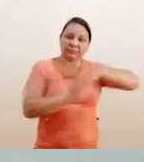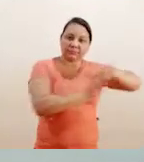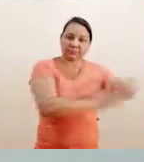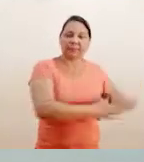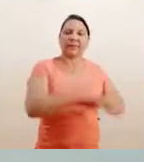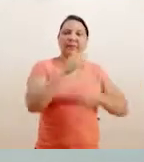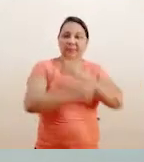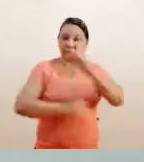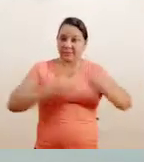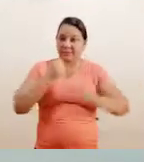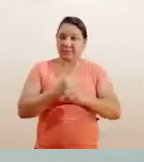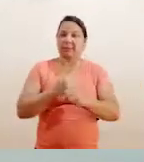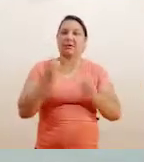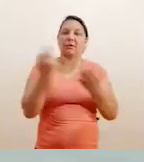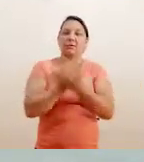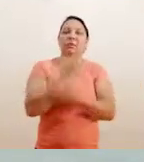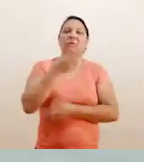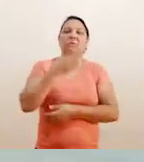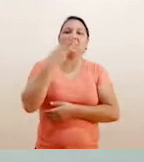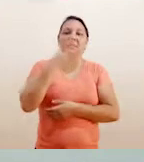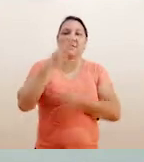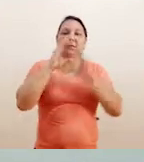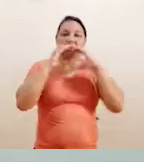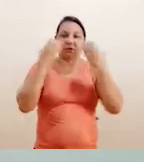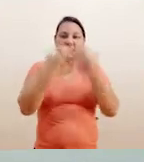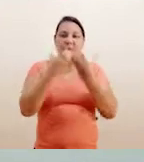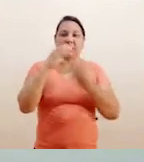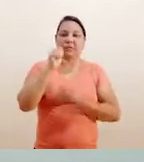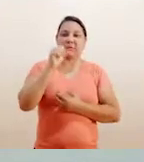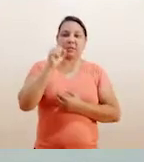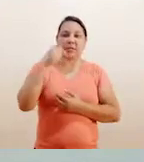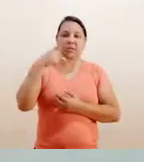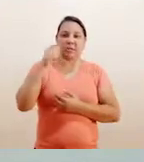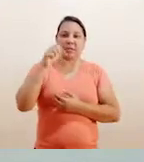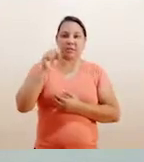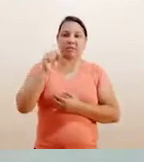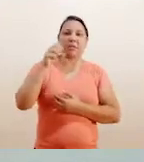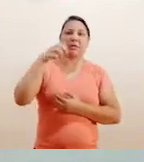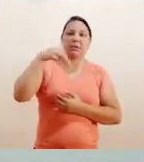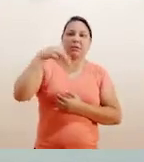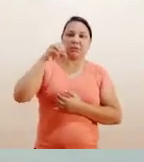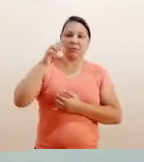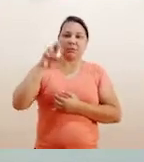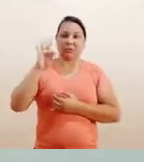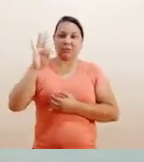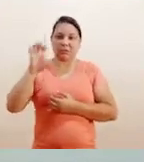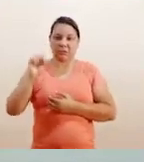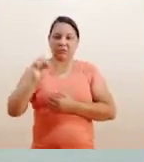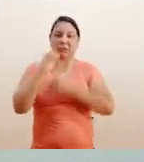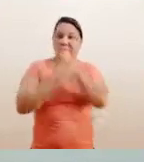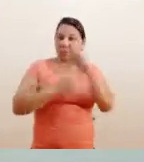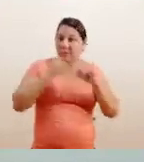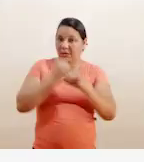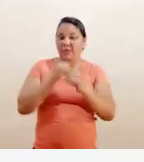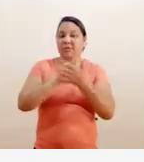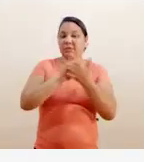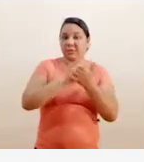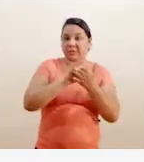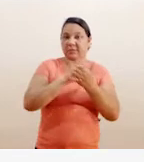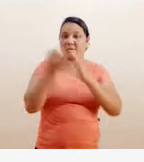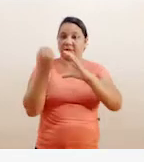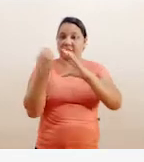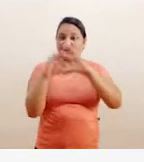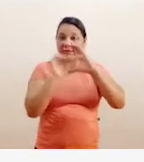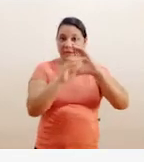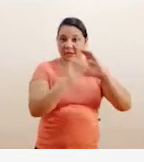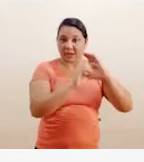assunto, esse ano ocorre a terceira edição do Aspas Norte, que é o Congresso Regional de Quadrinhos. O evento será online e